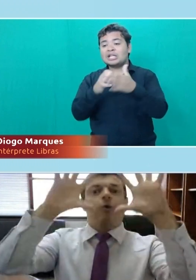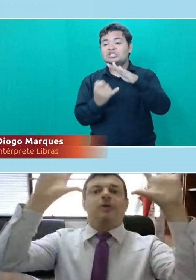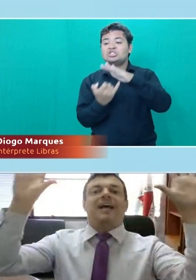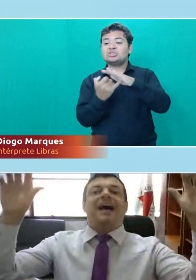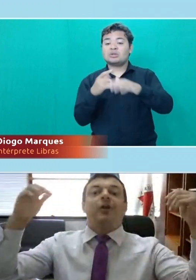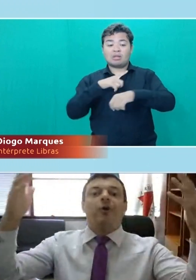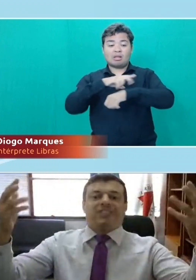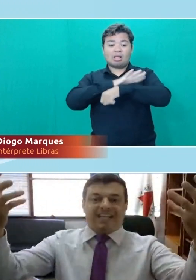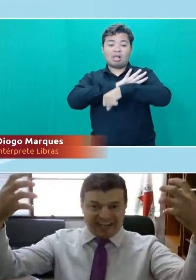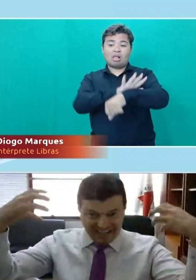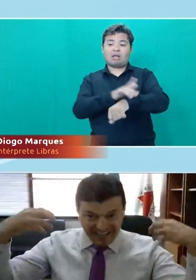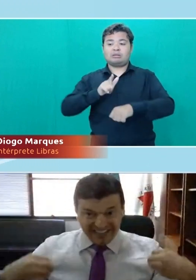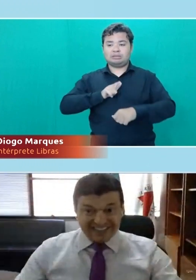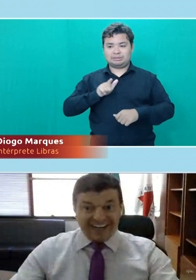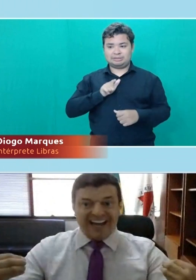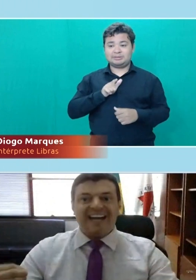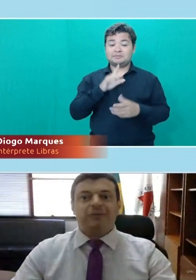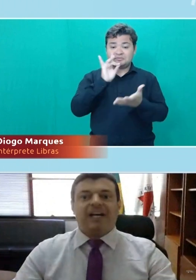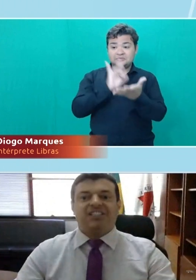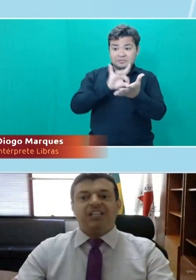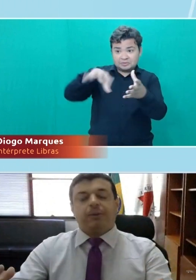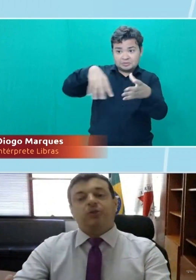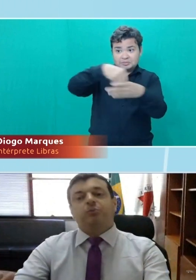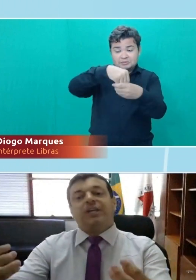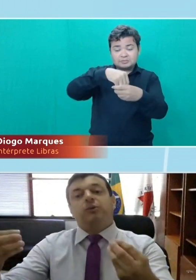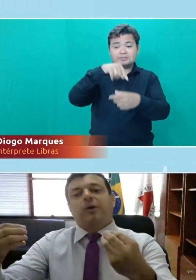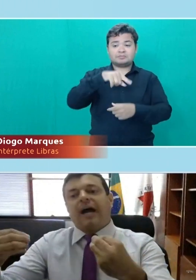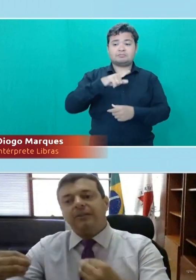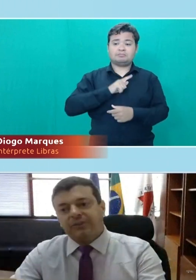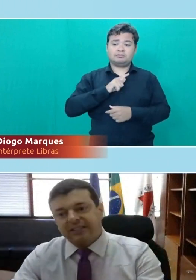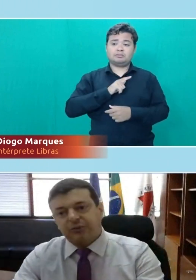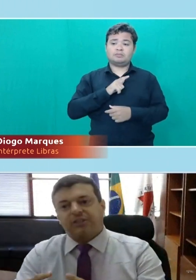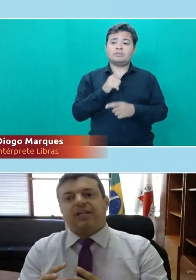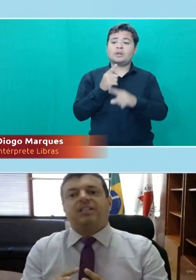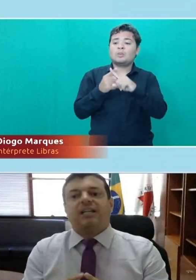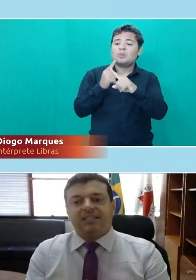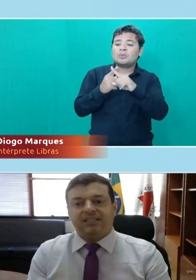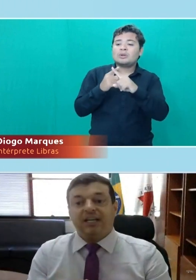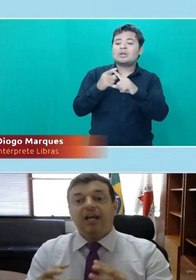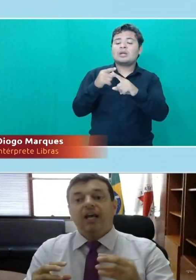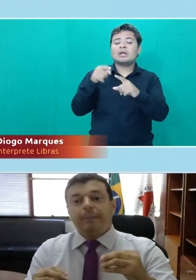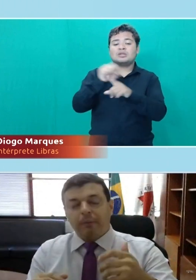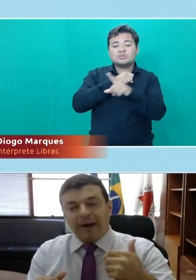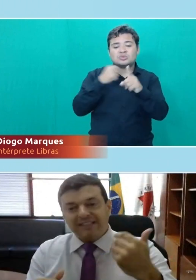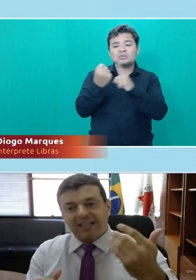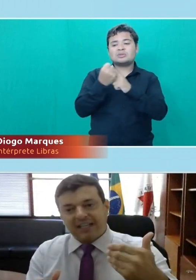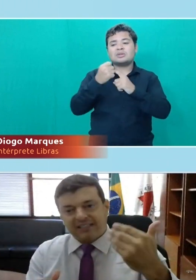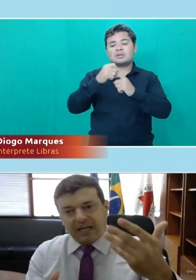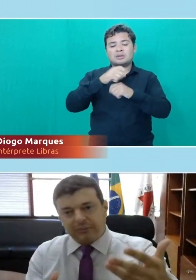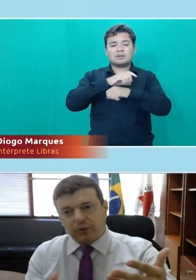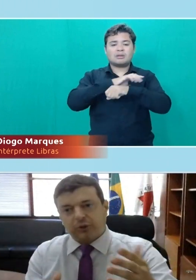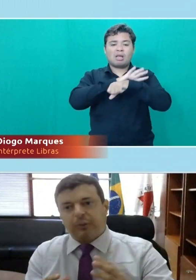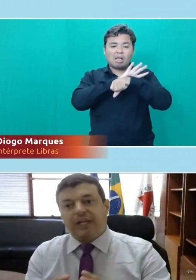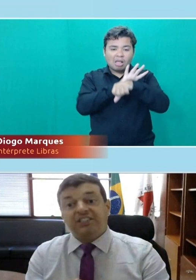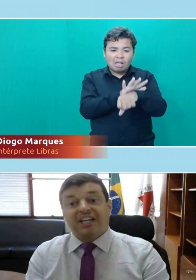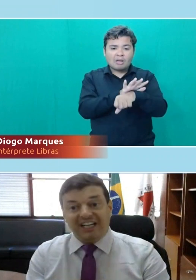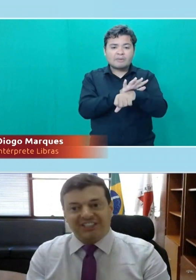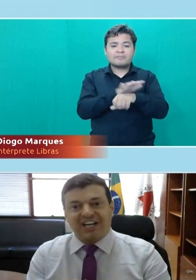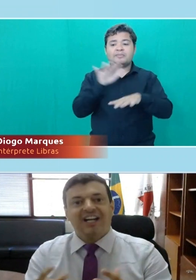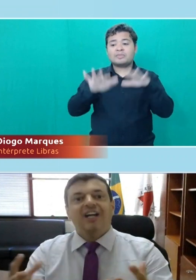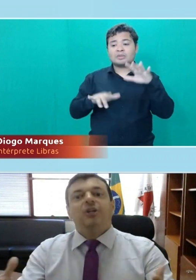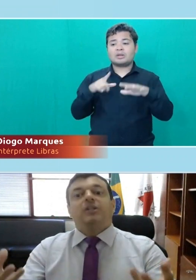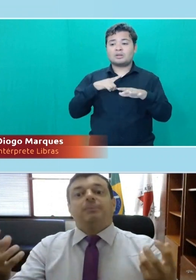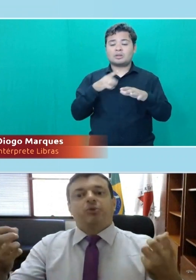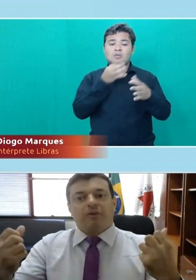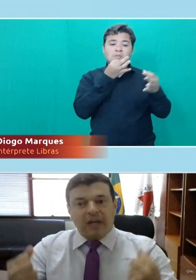gente fala e não é algo que está lá longe, é que está aqui entranhado na gente, porque nós somos educados nessa sociedade racista, e por mais que exerçamos nosso poder de